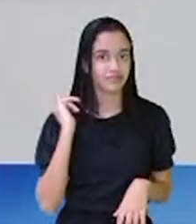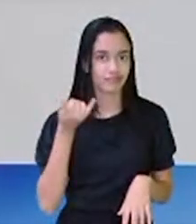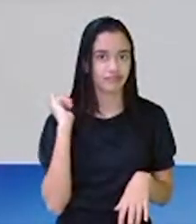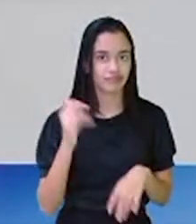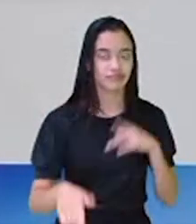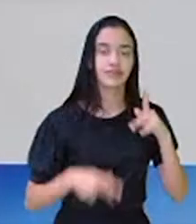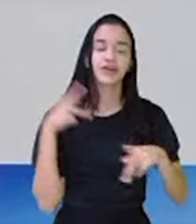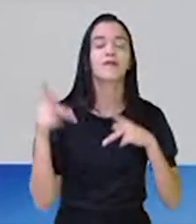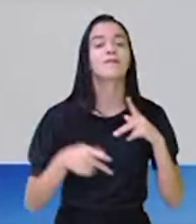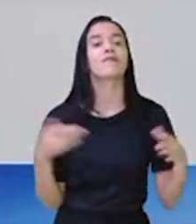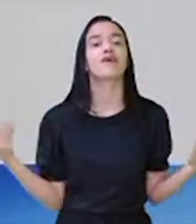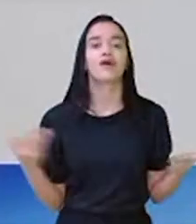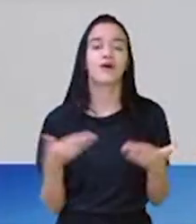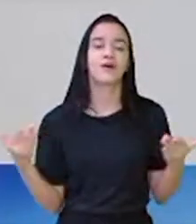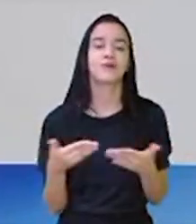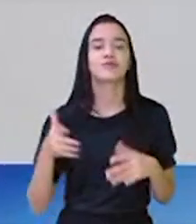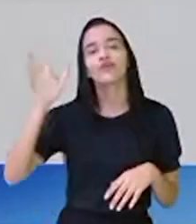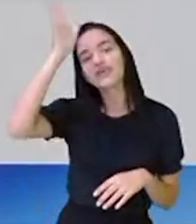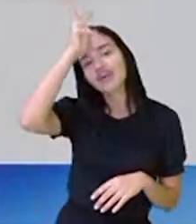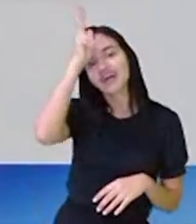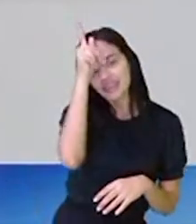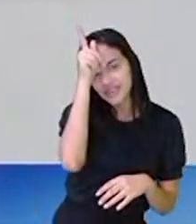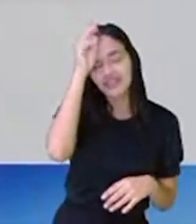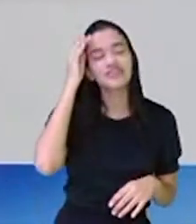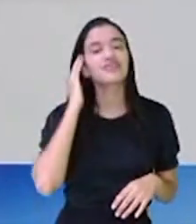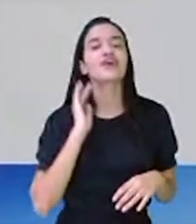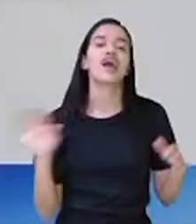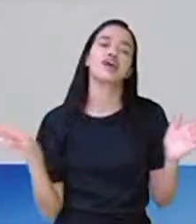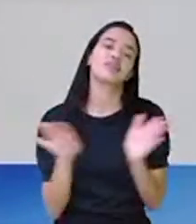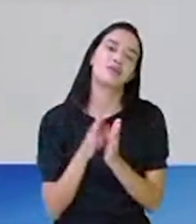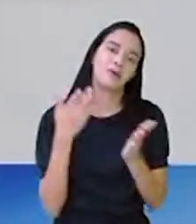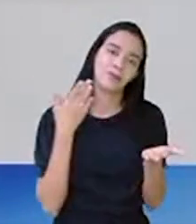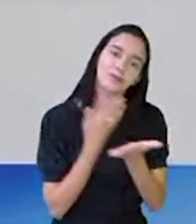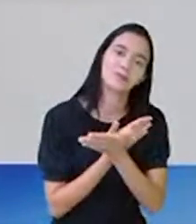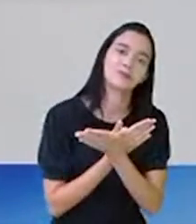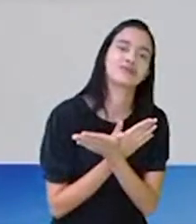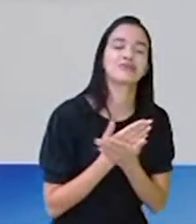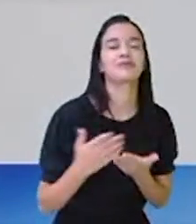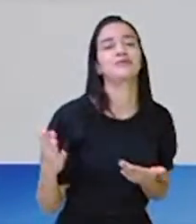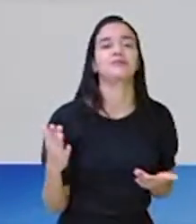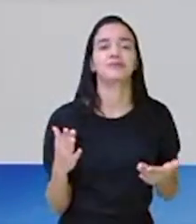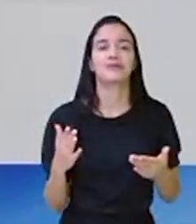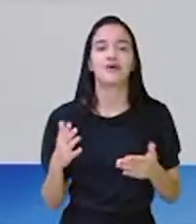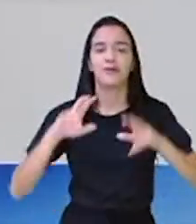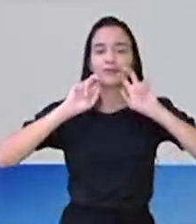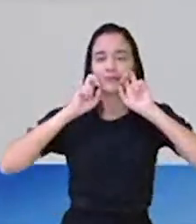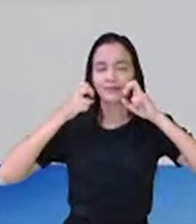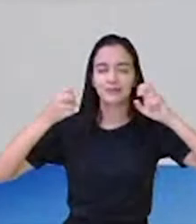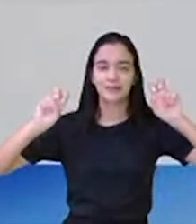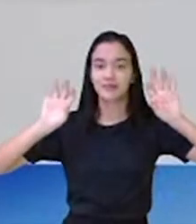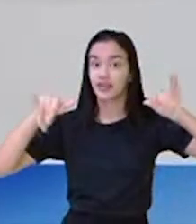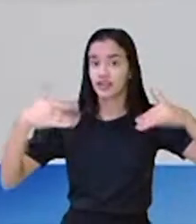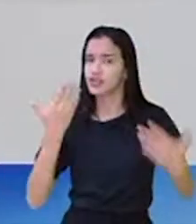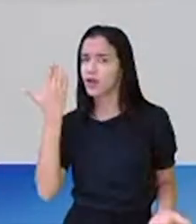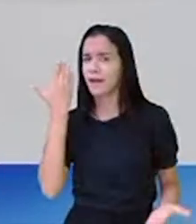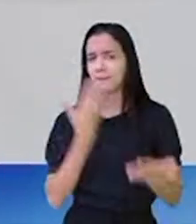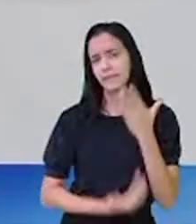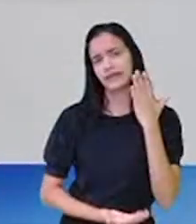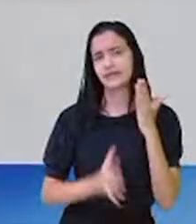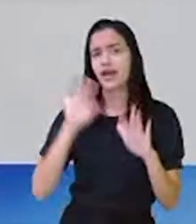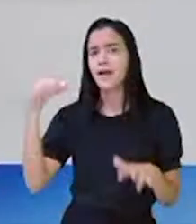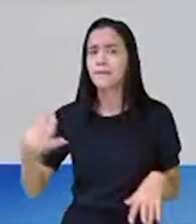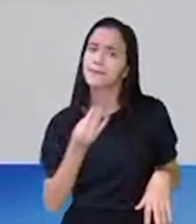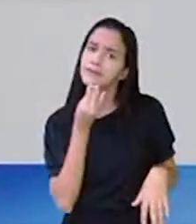populares. Hoje, o Carijó entrou em cena desde o início, abriu a aula e aí quem perdeu,